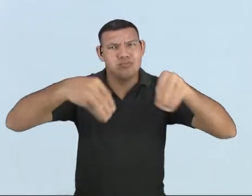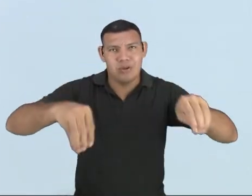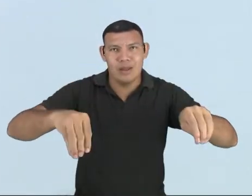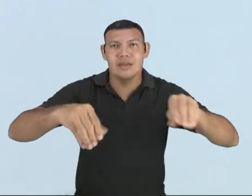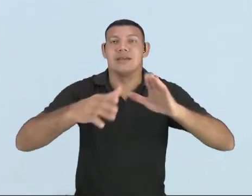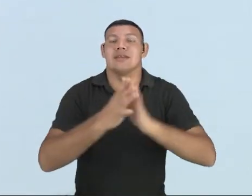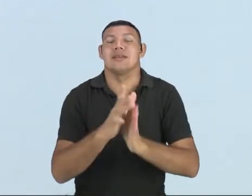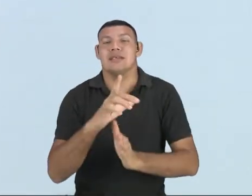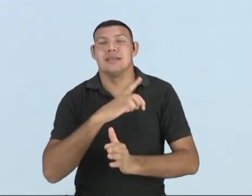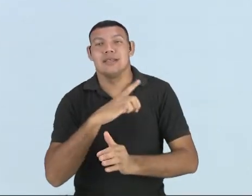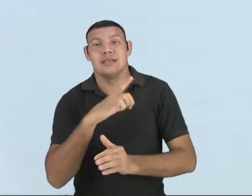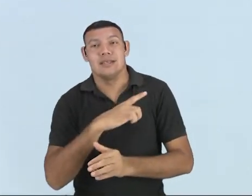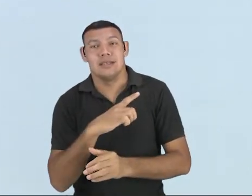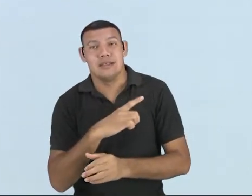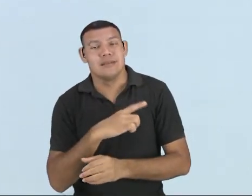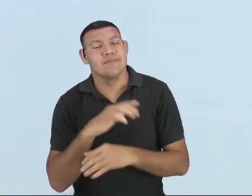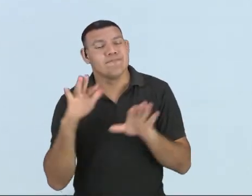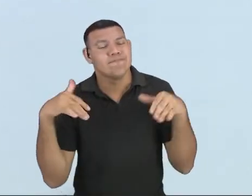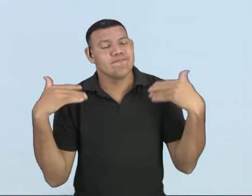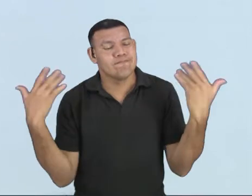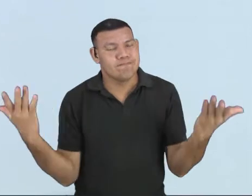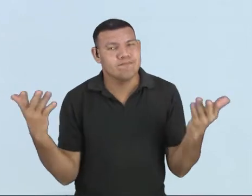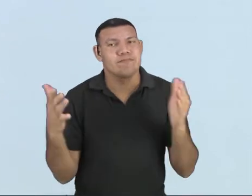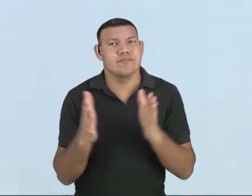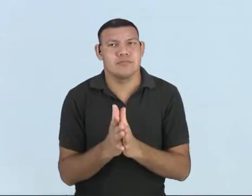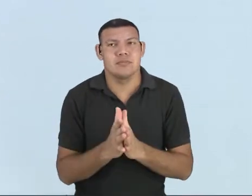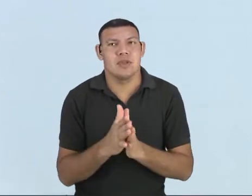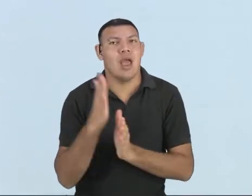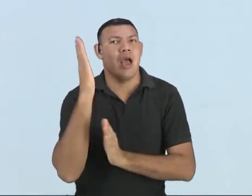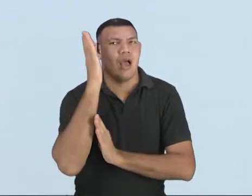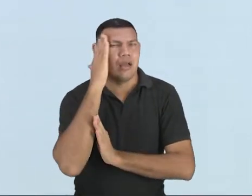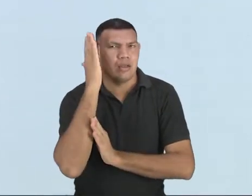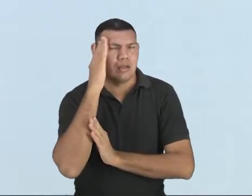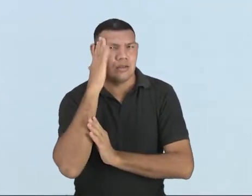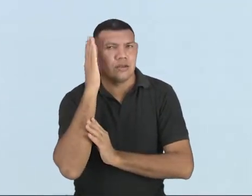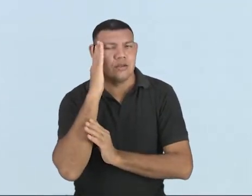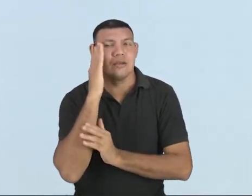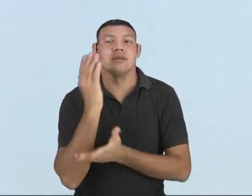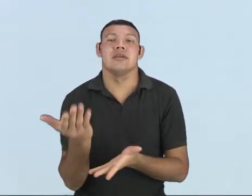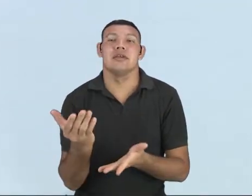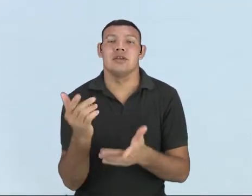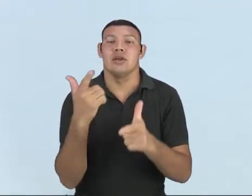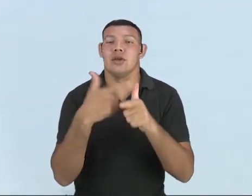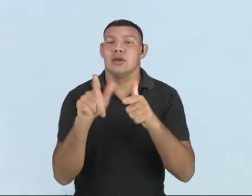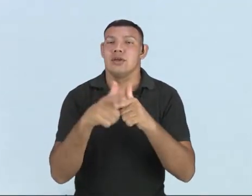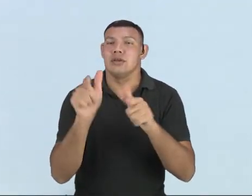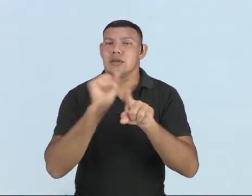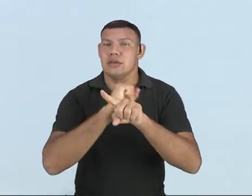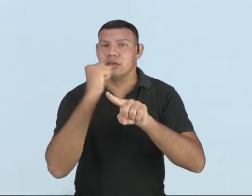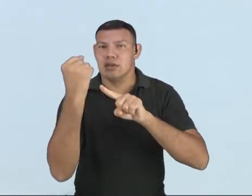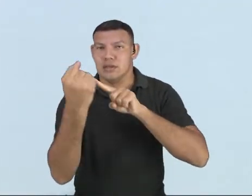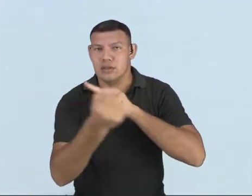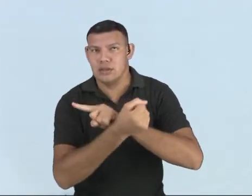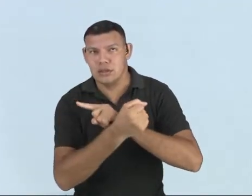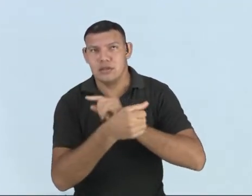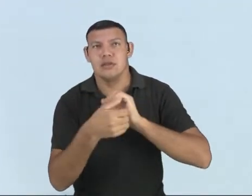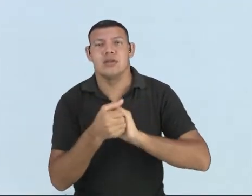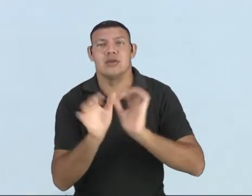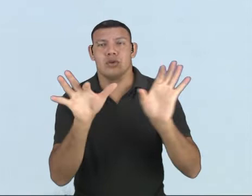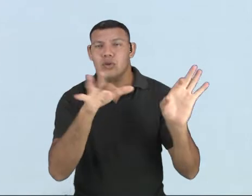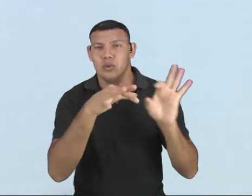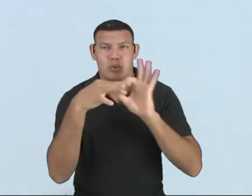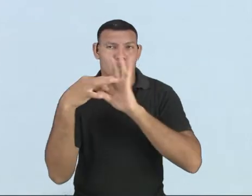aquilo pode causar, enfim. Levando em consideração fatores sociais e o